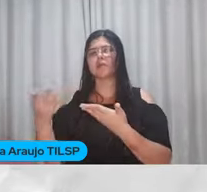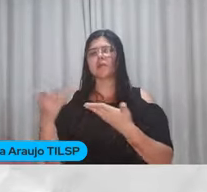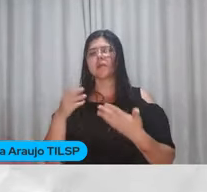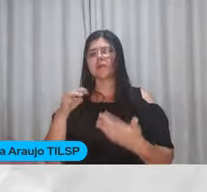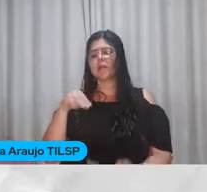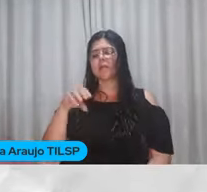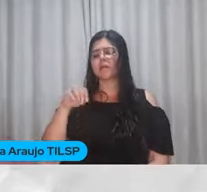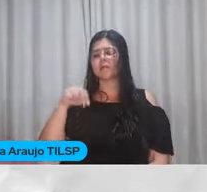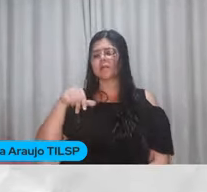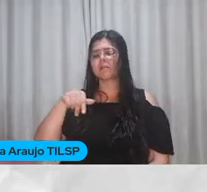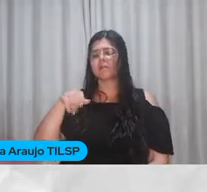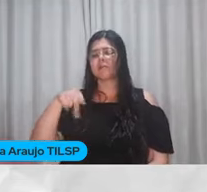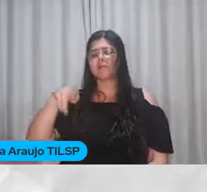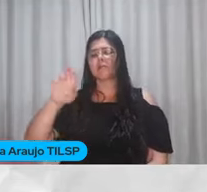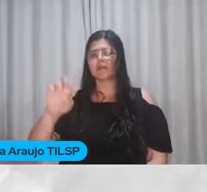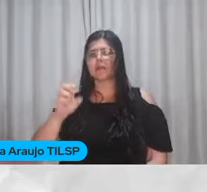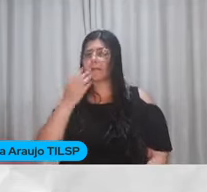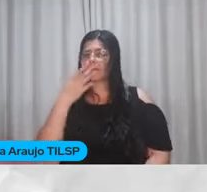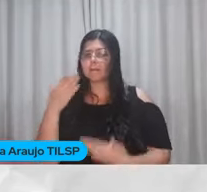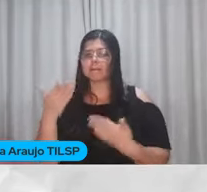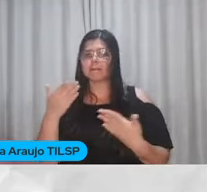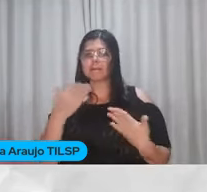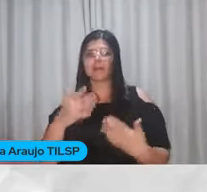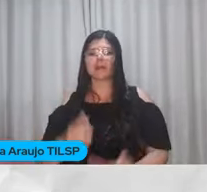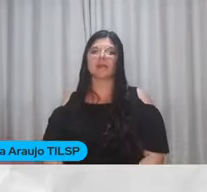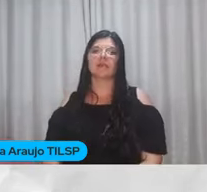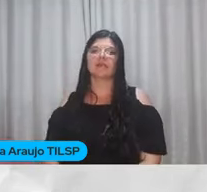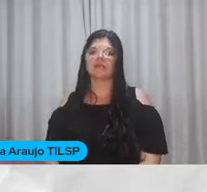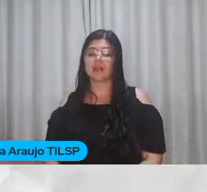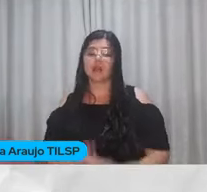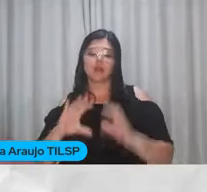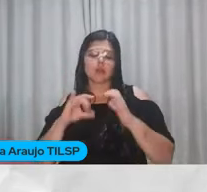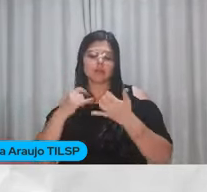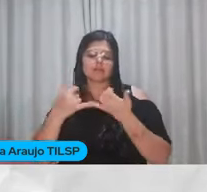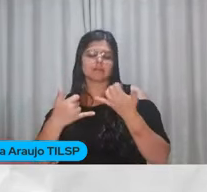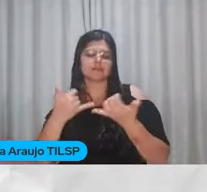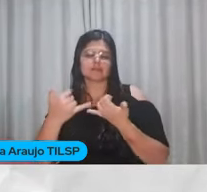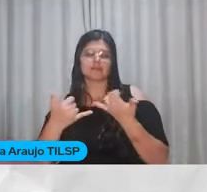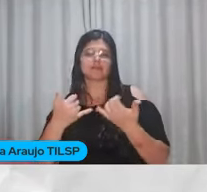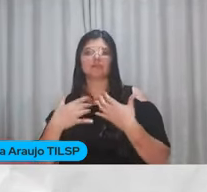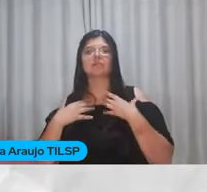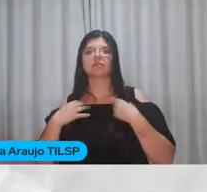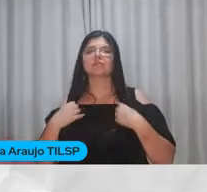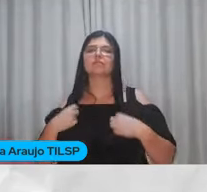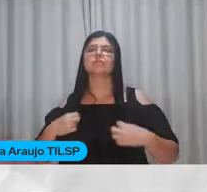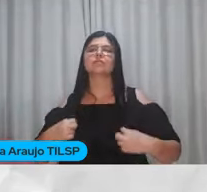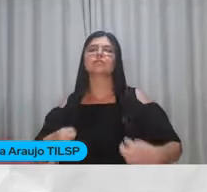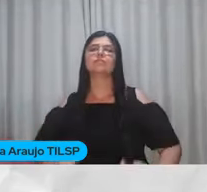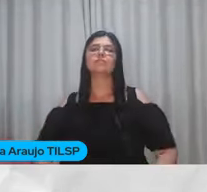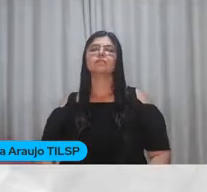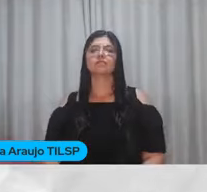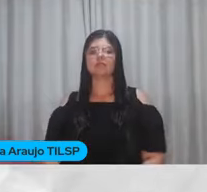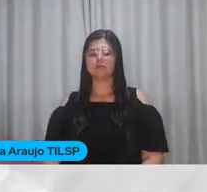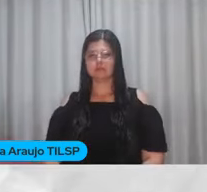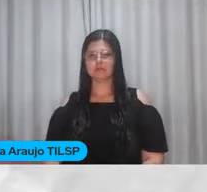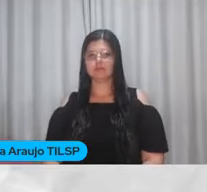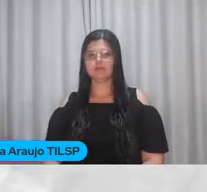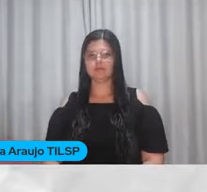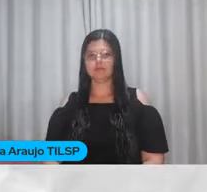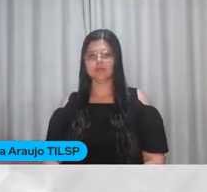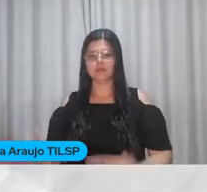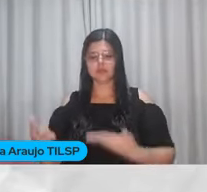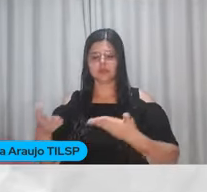Waldhelm Seja muito bem-vinda Ao congresso Brincar Ela tá